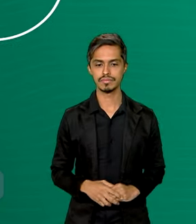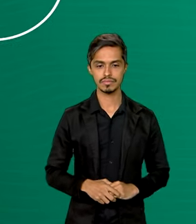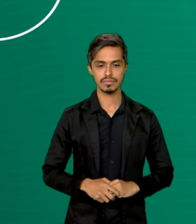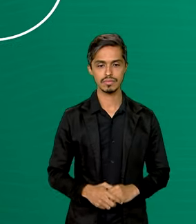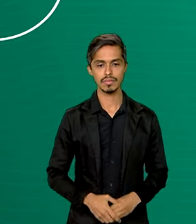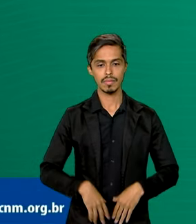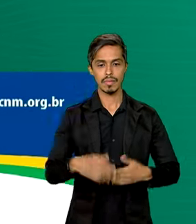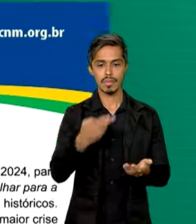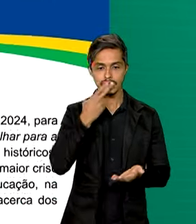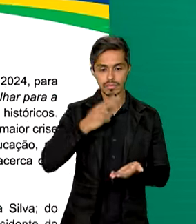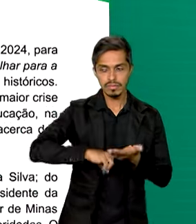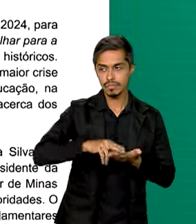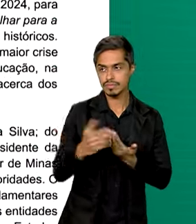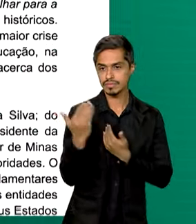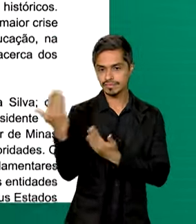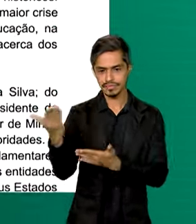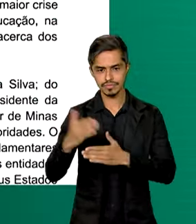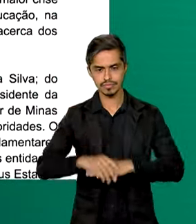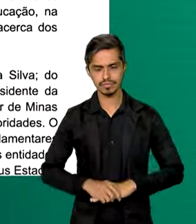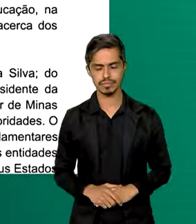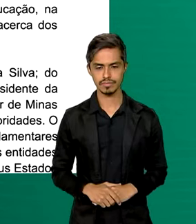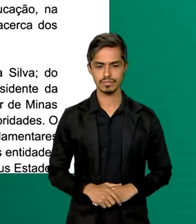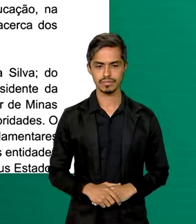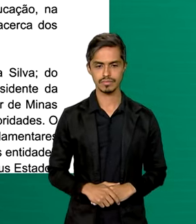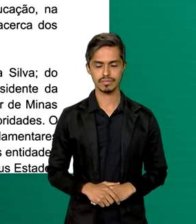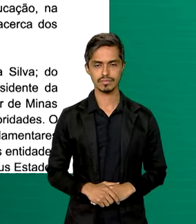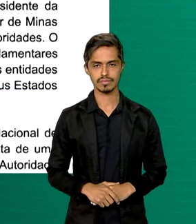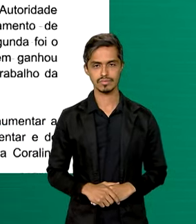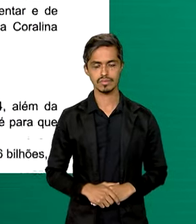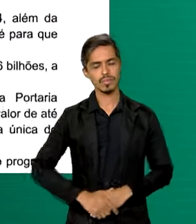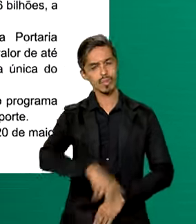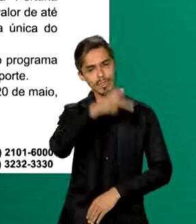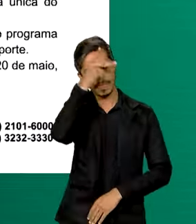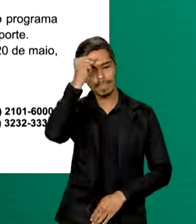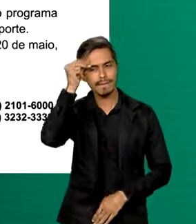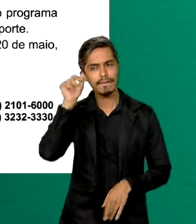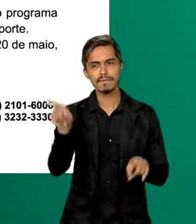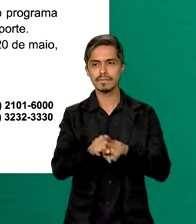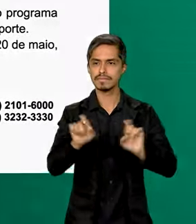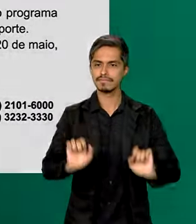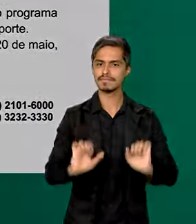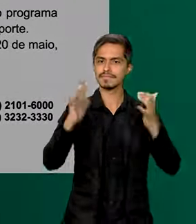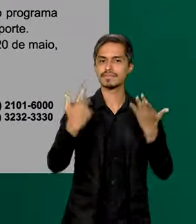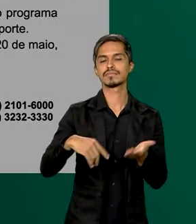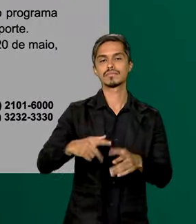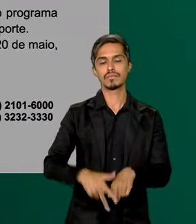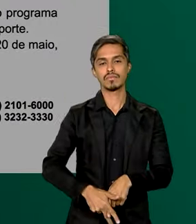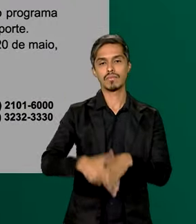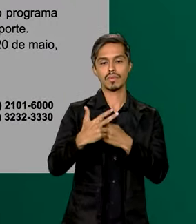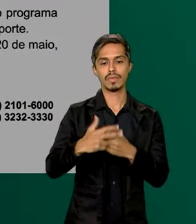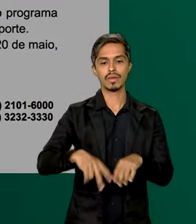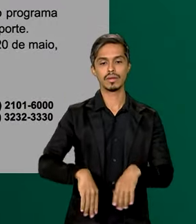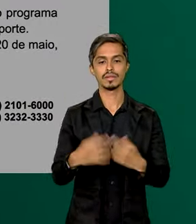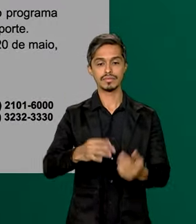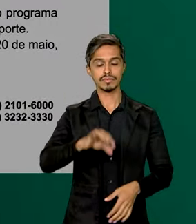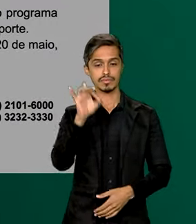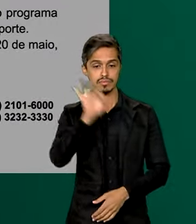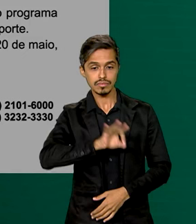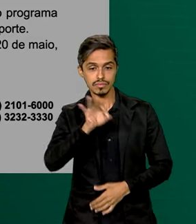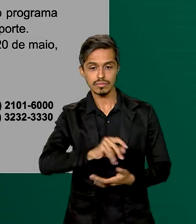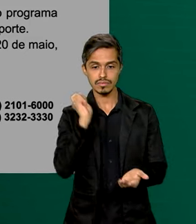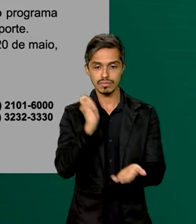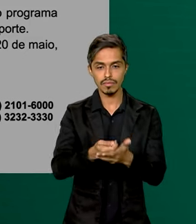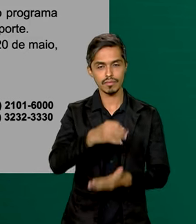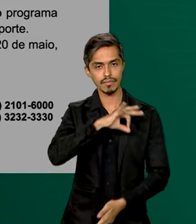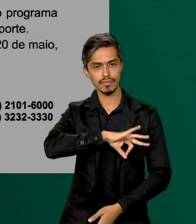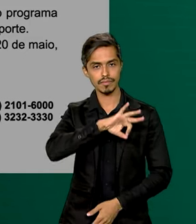25ª Marcha Brasília em Defesa dos Municípios, os prefeitos também comemoraram a manutenção da redução da alíquota da folha de